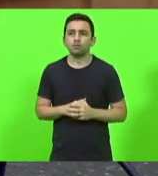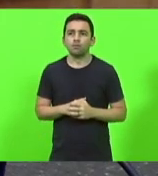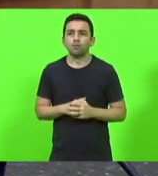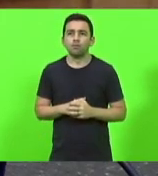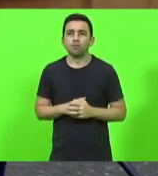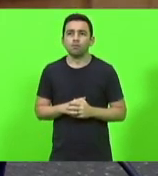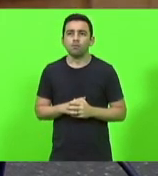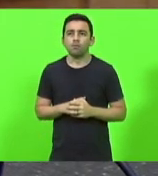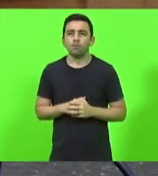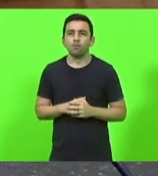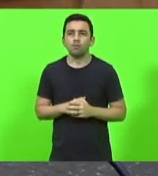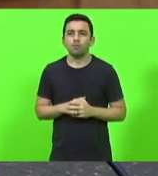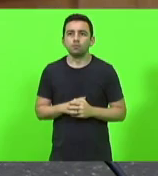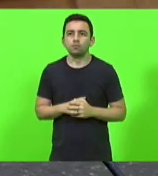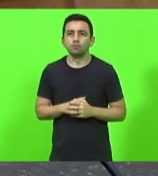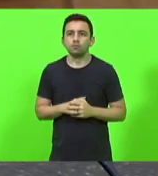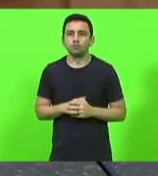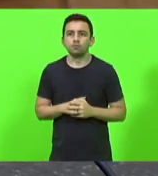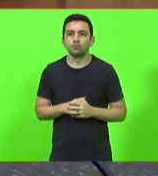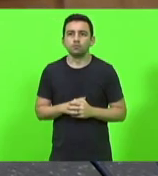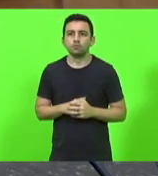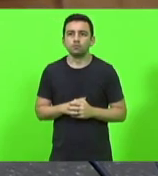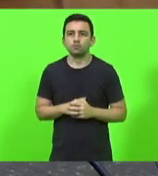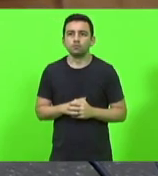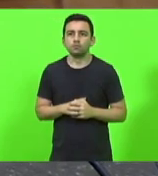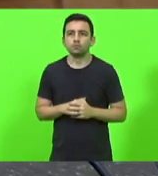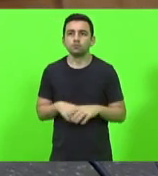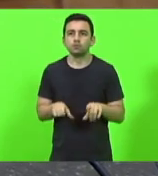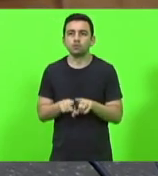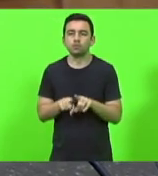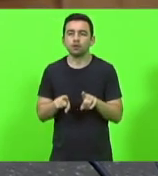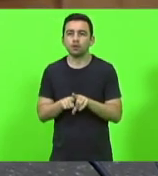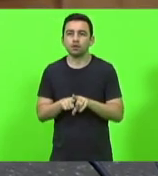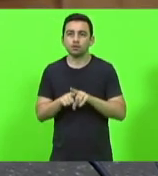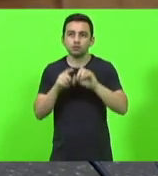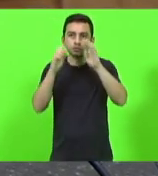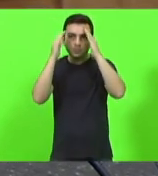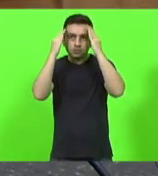Eu quero, deputado José Milton Schaefer, deputado Volney,